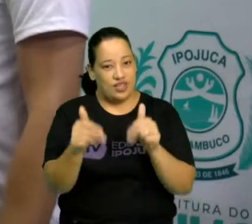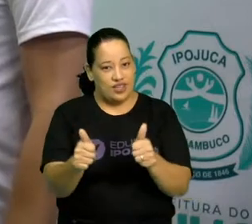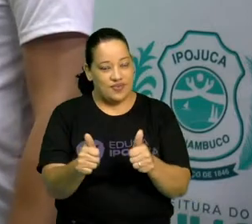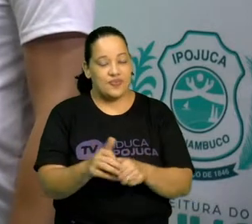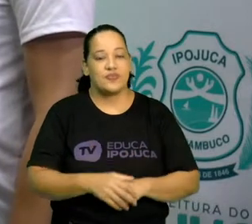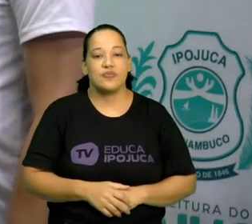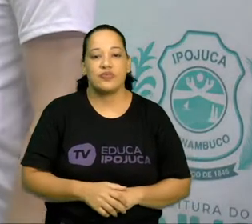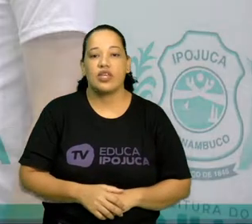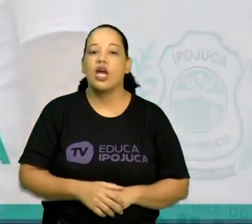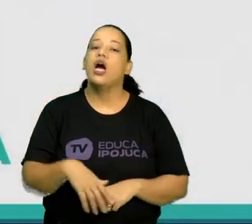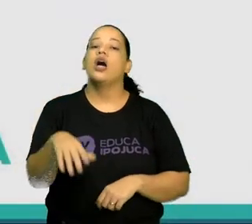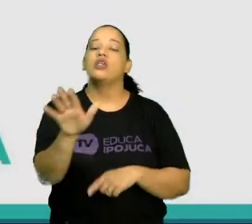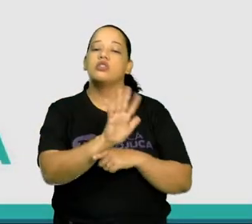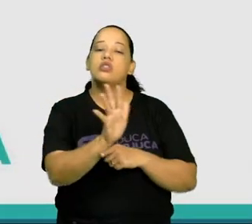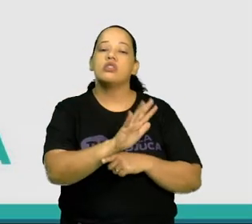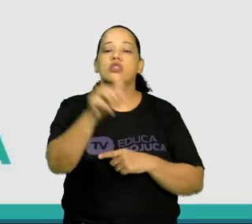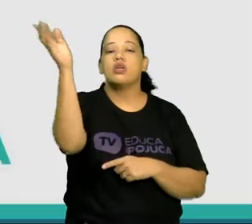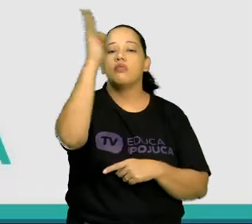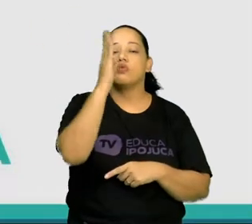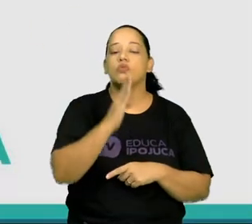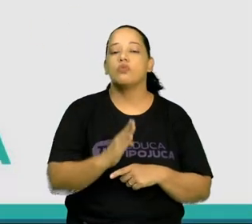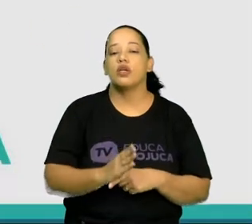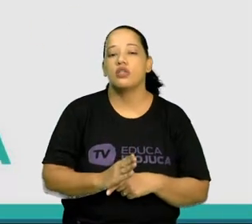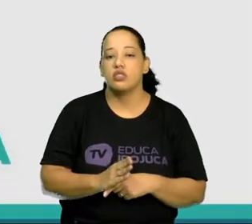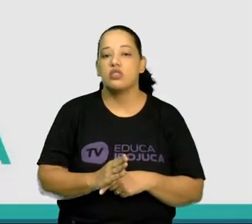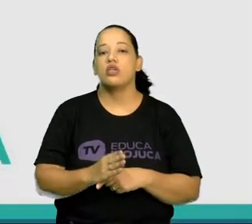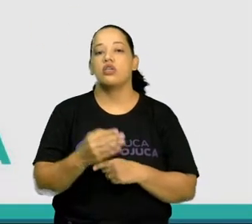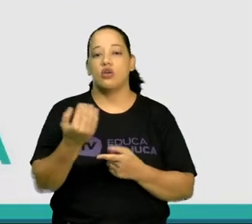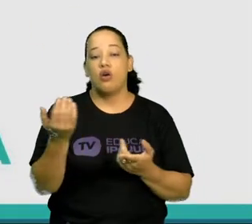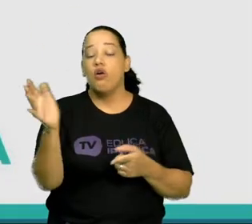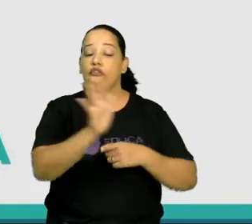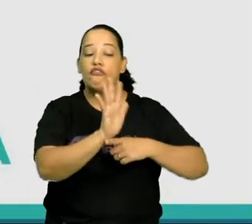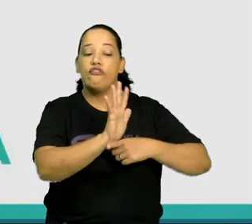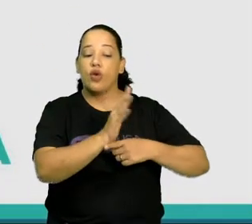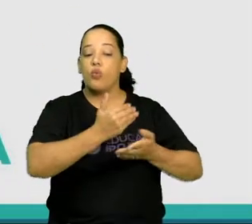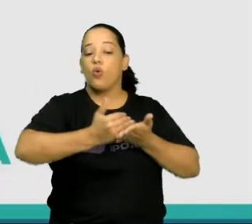Cinema no Brasil. Os primeiros filmes.